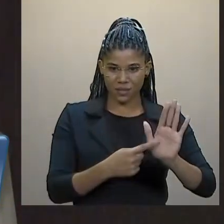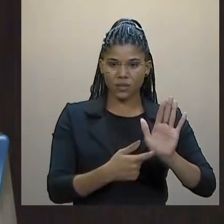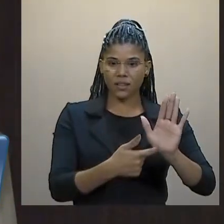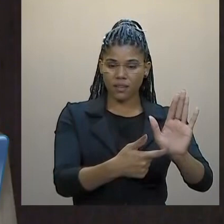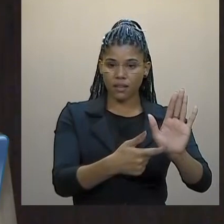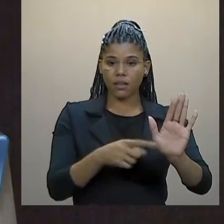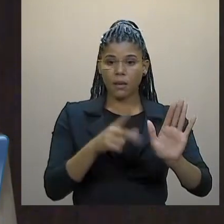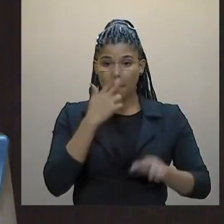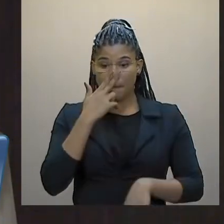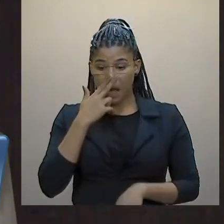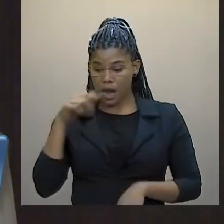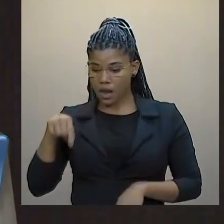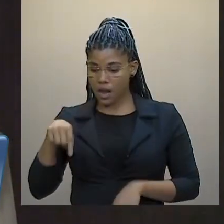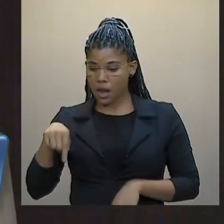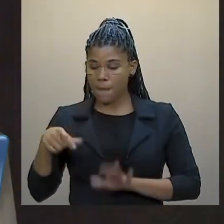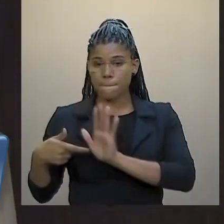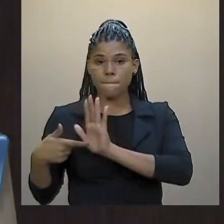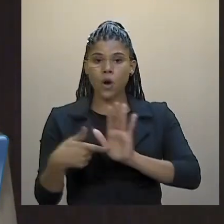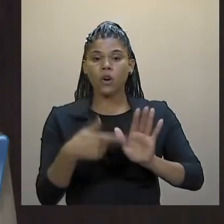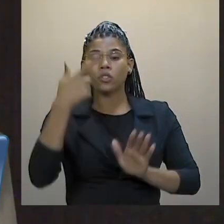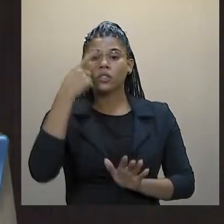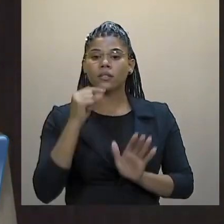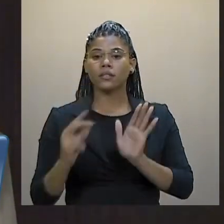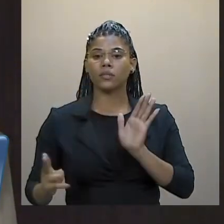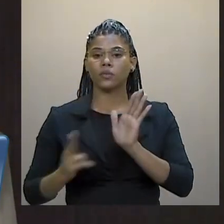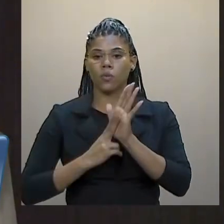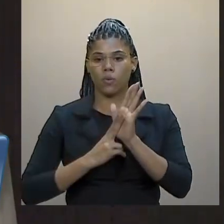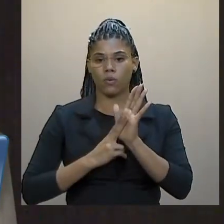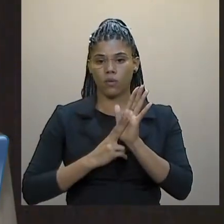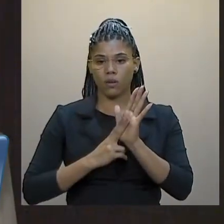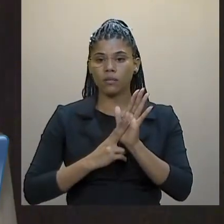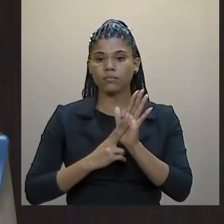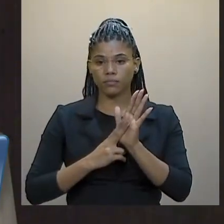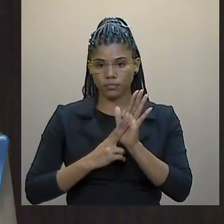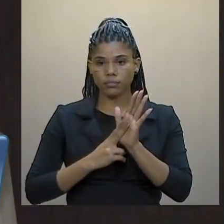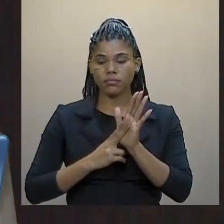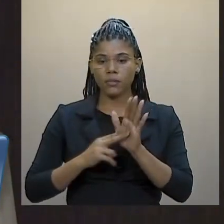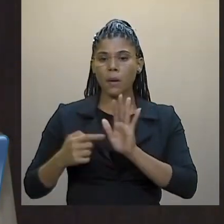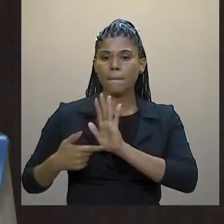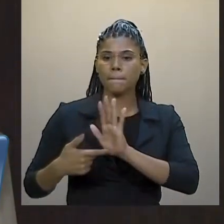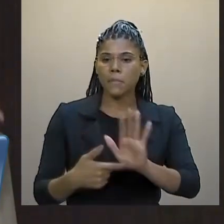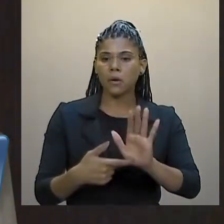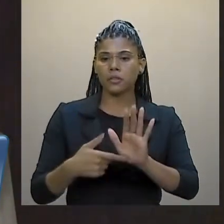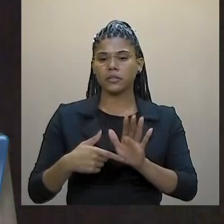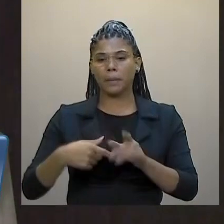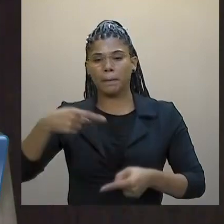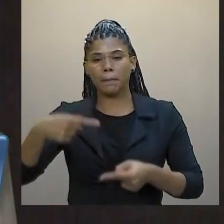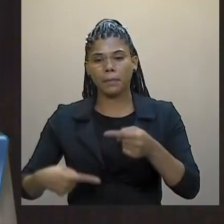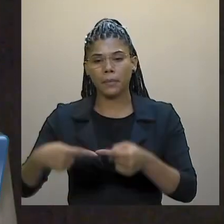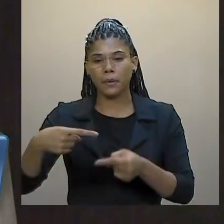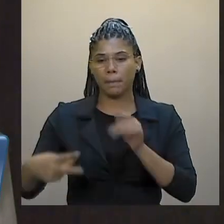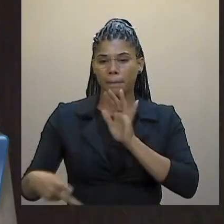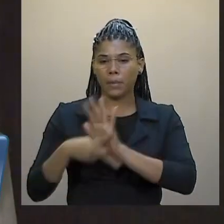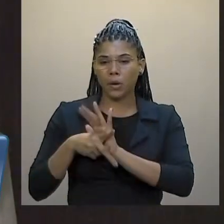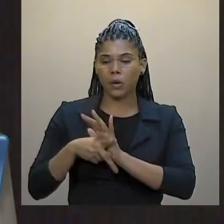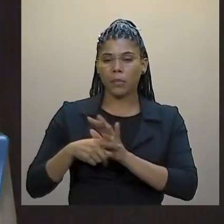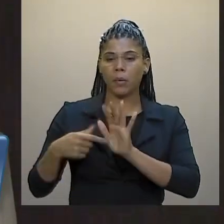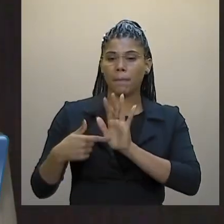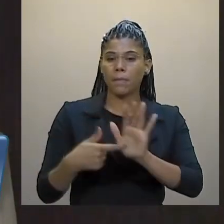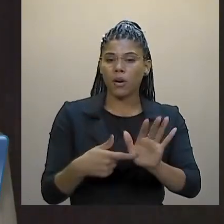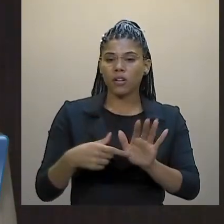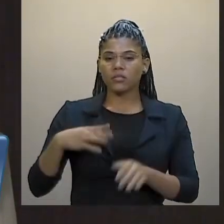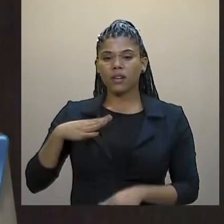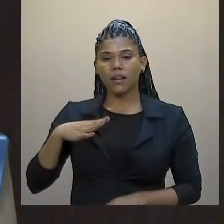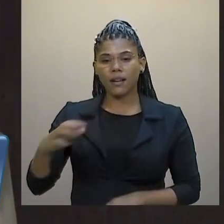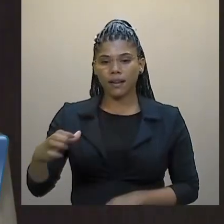revelam o seu tamanho, revelam a sua estatura moral e política, revelam o seu tônus